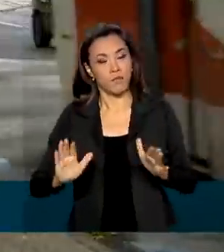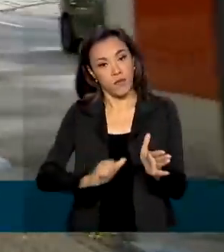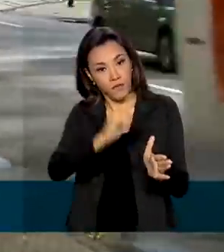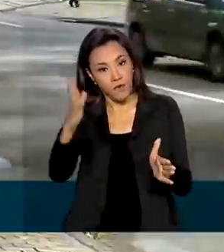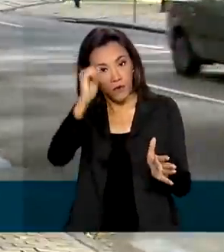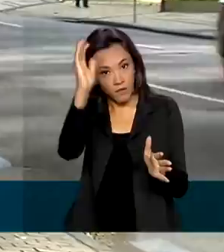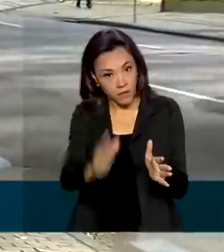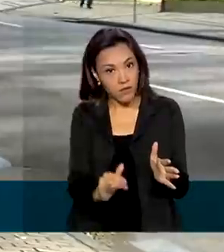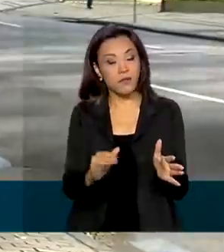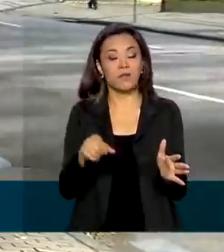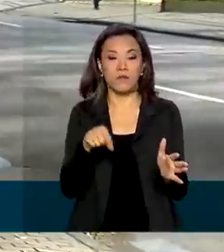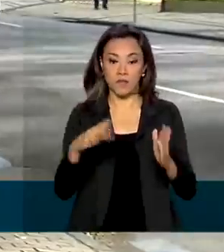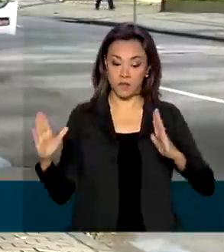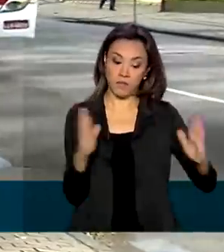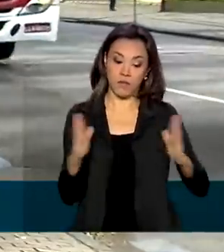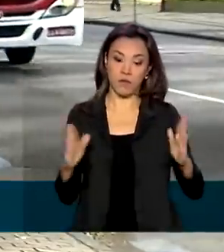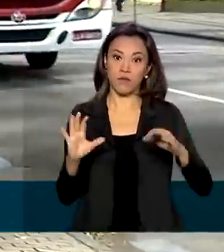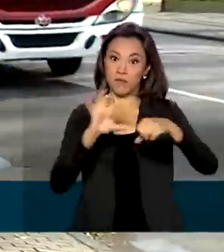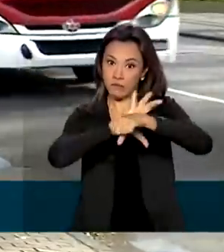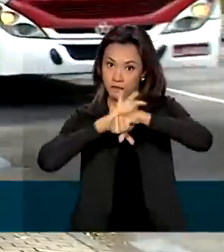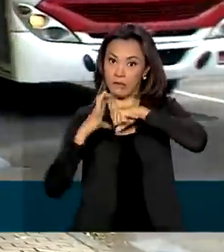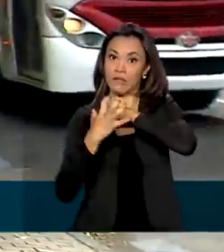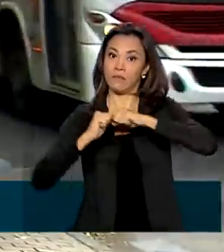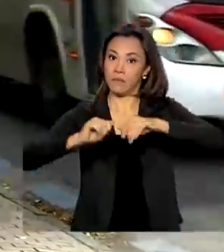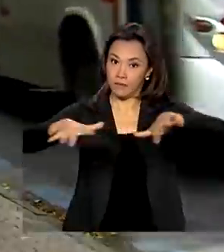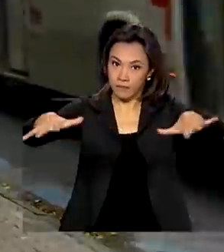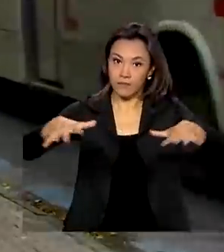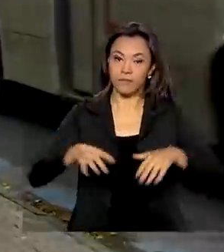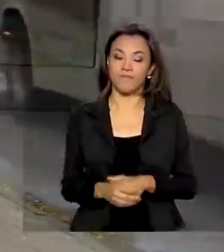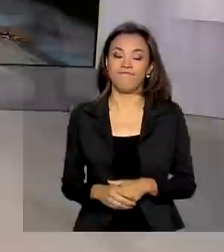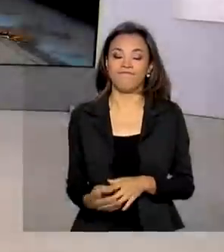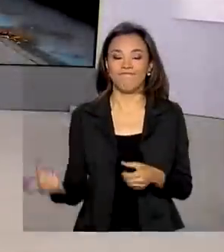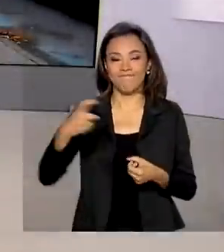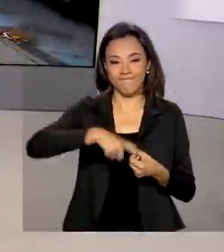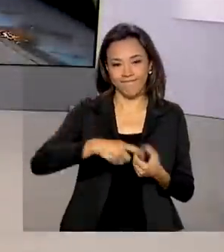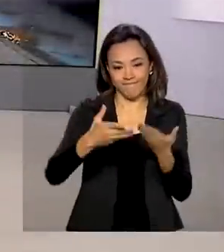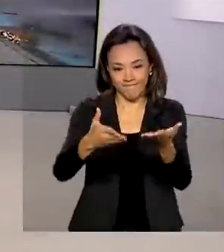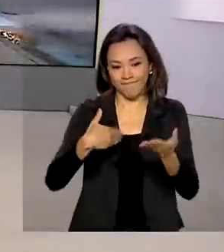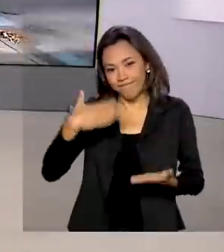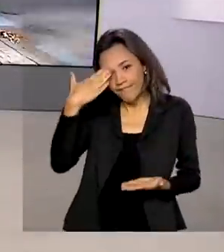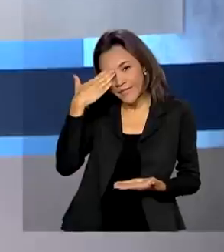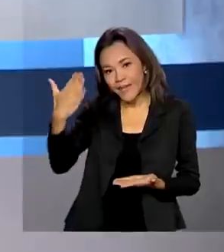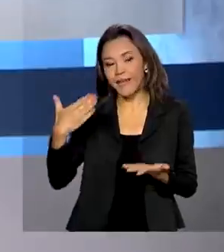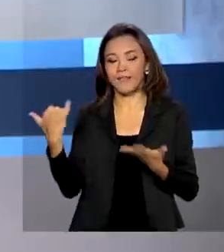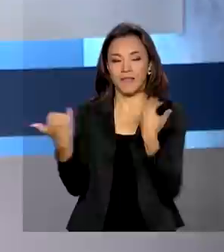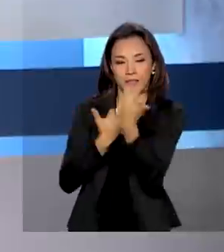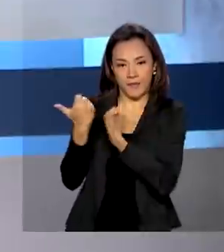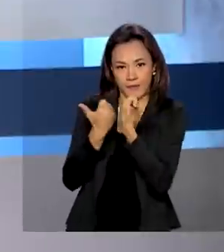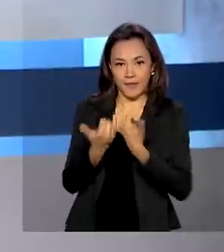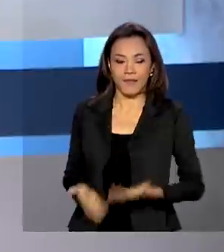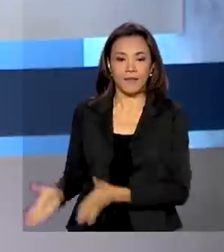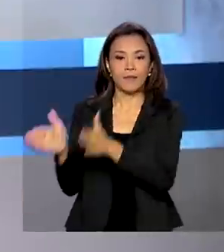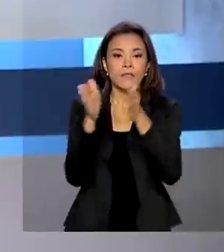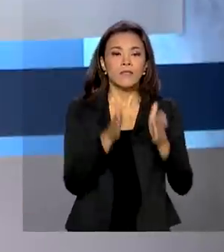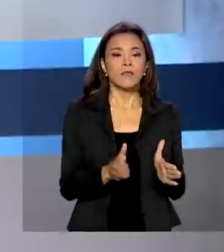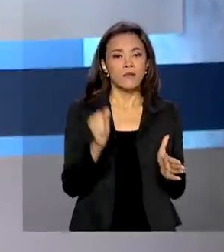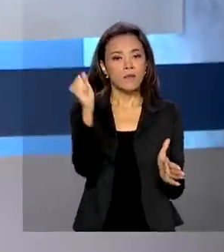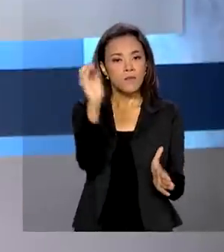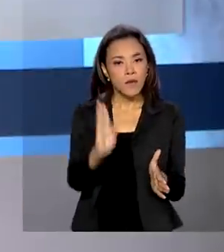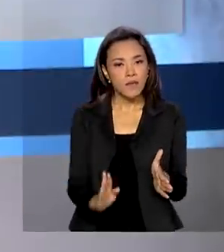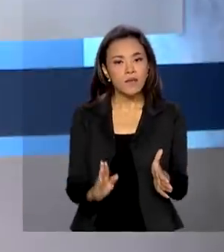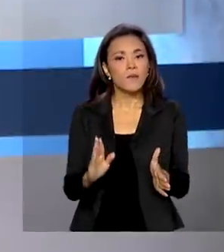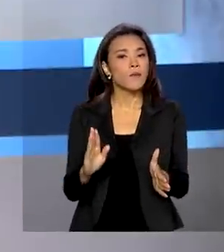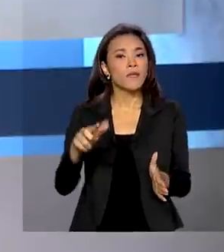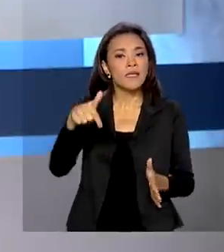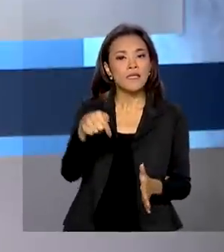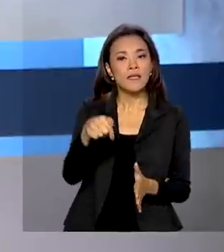de emergência em saúde pública. Voltamos com você, Renata. Obrigada, Alessandra, pelas suas informações. No Brasil, cerca de